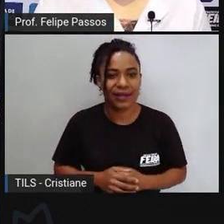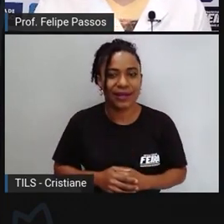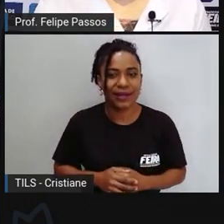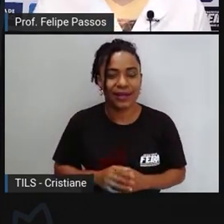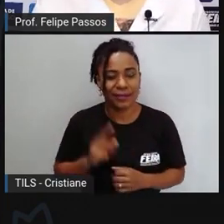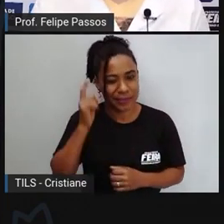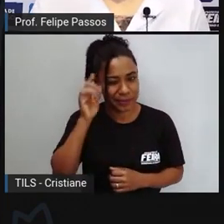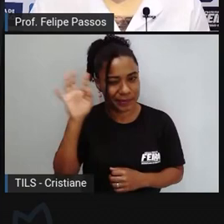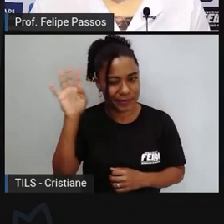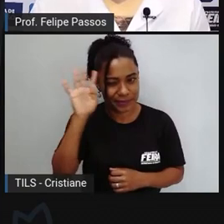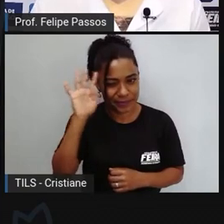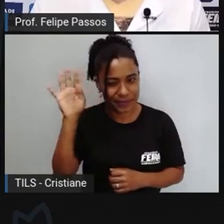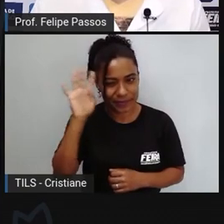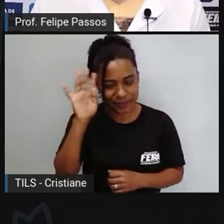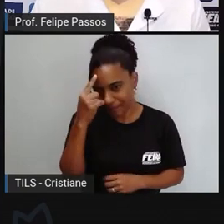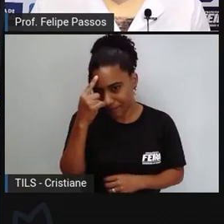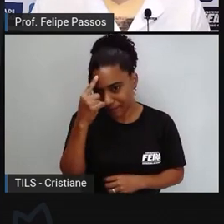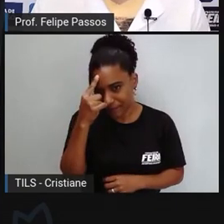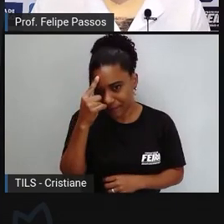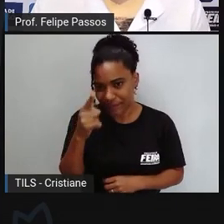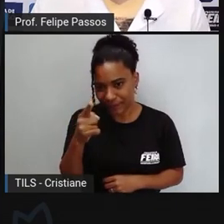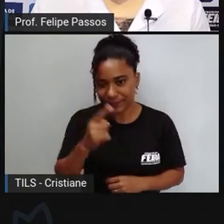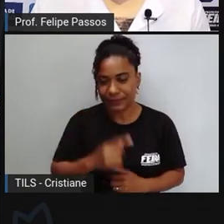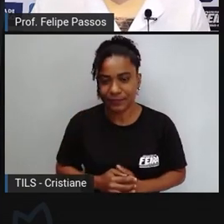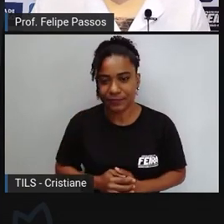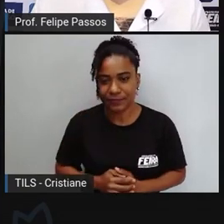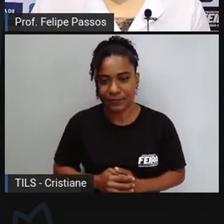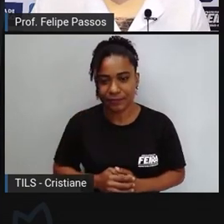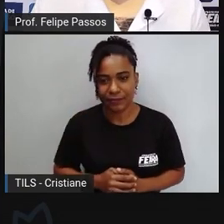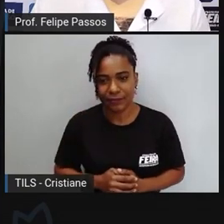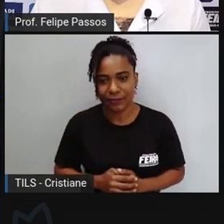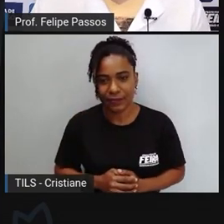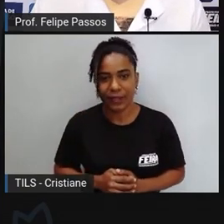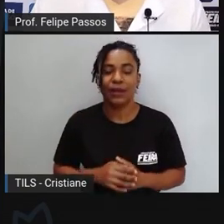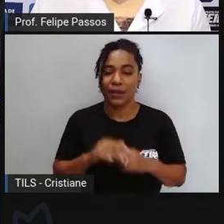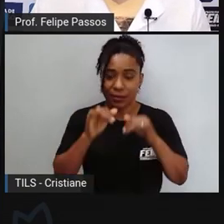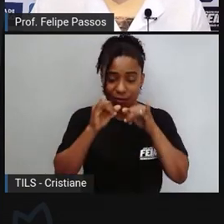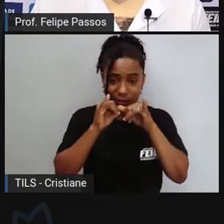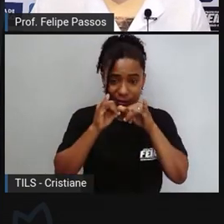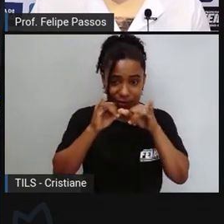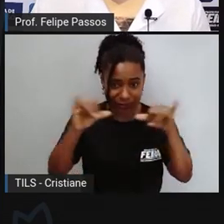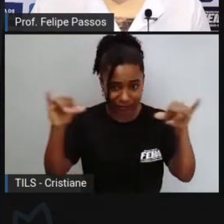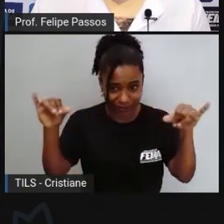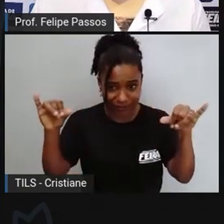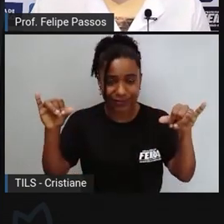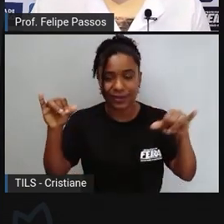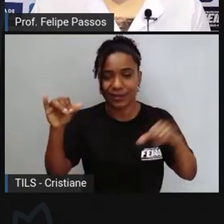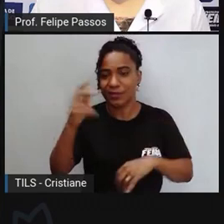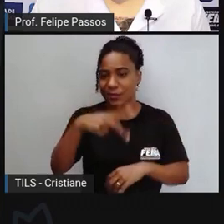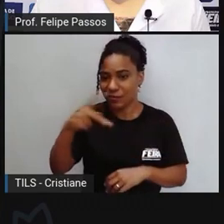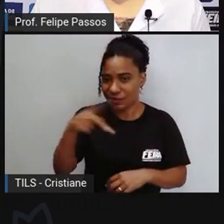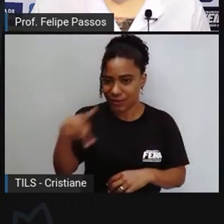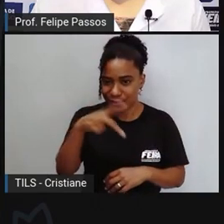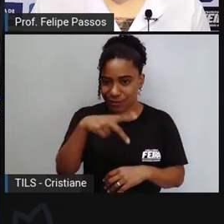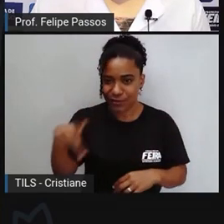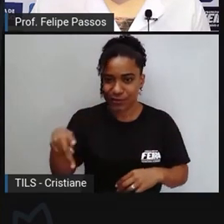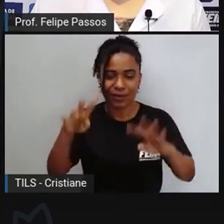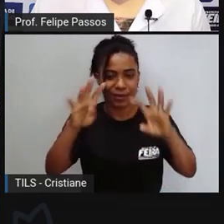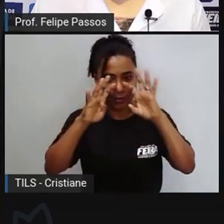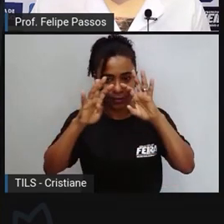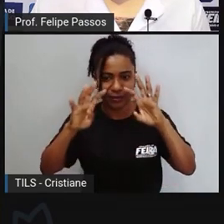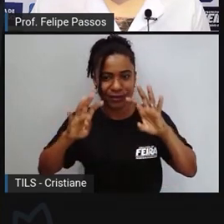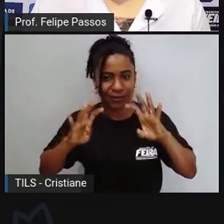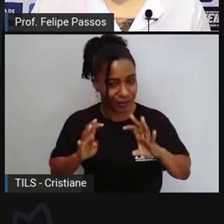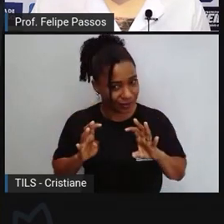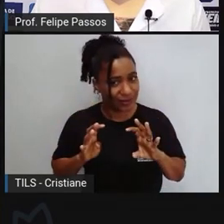eu conclamo os professores que nos assistem que nos